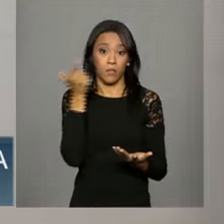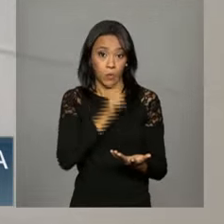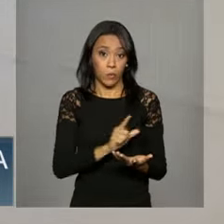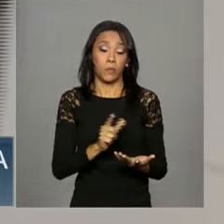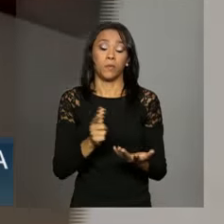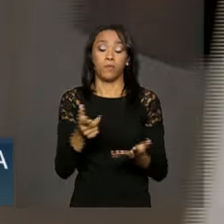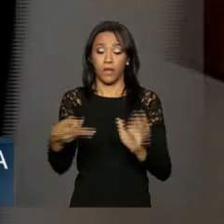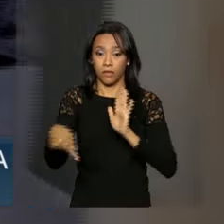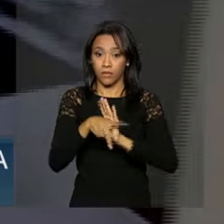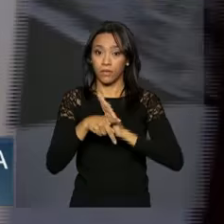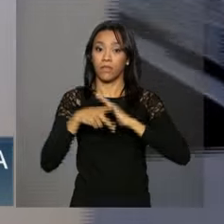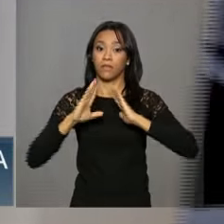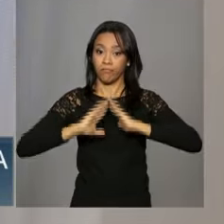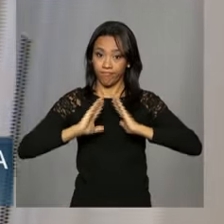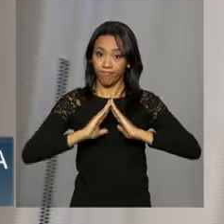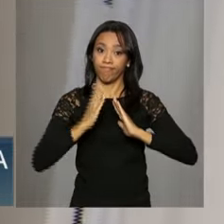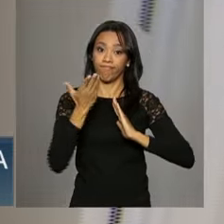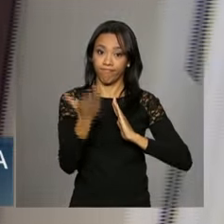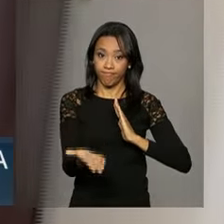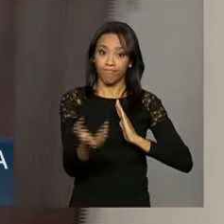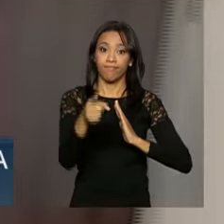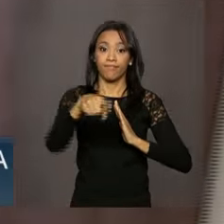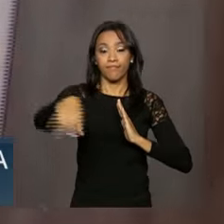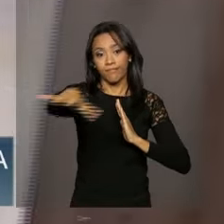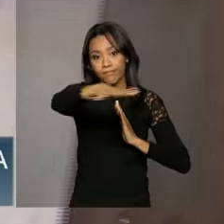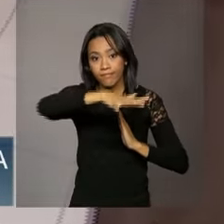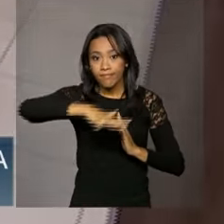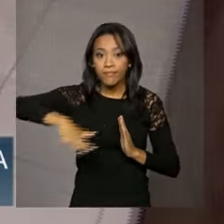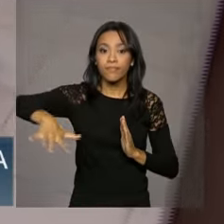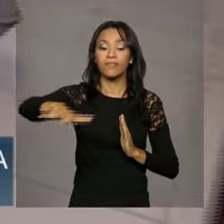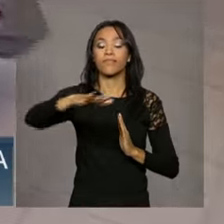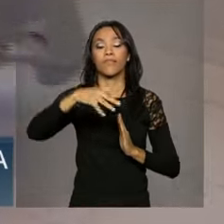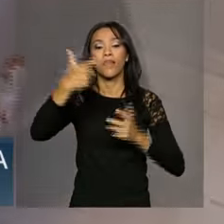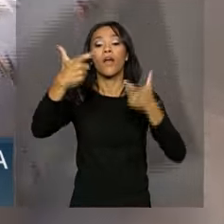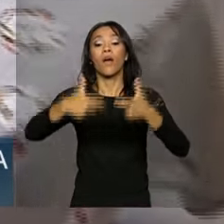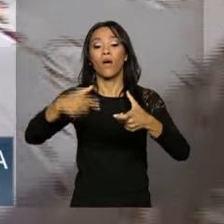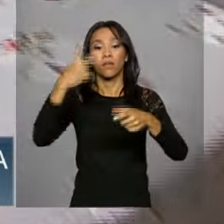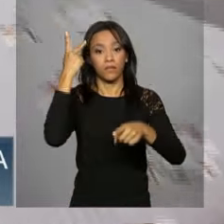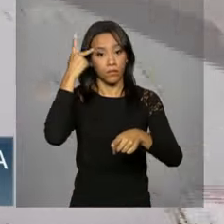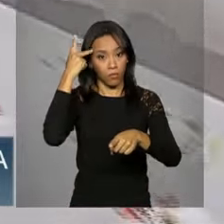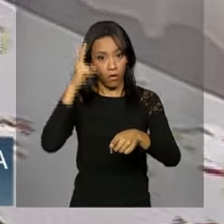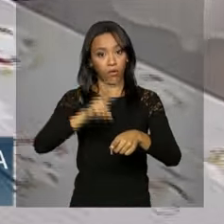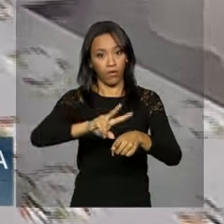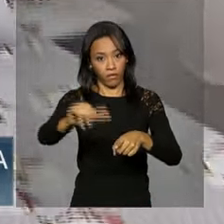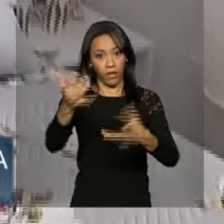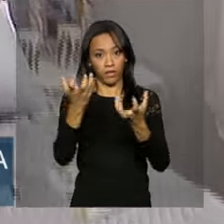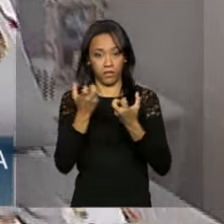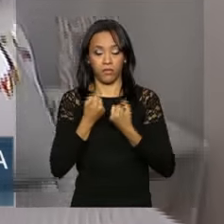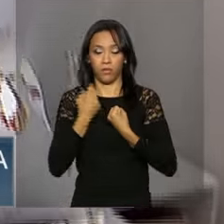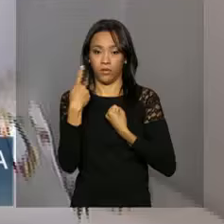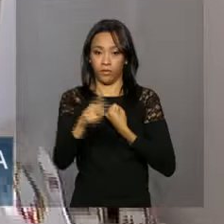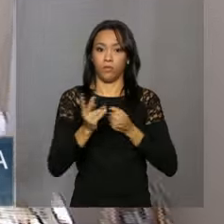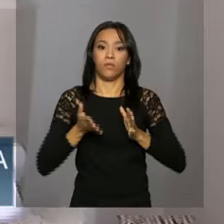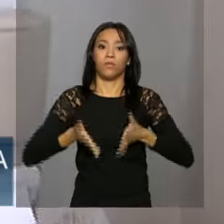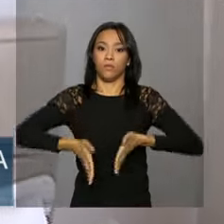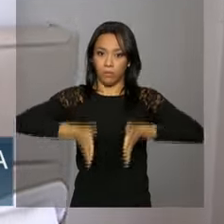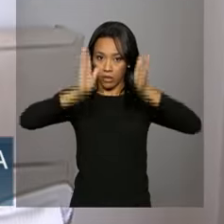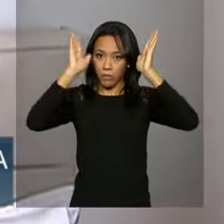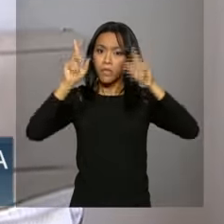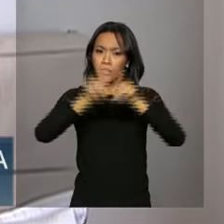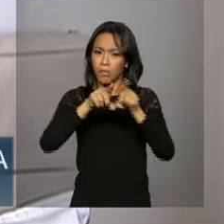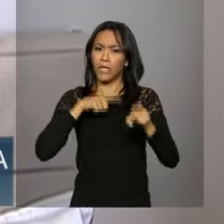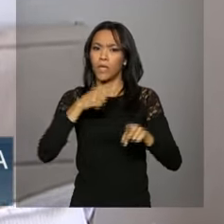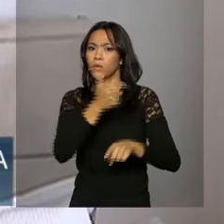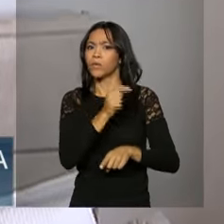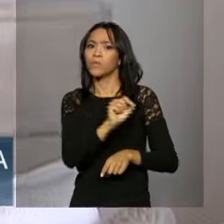.048 famílias no condomínio residencial Idaiatuba, em São Paulo, que vão receber as unidades. E também em outros